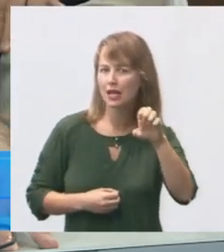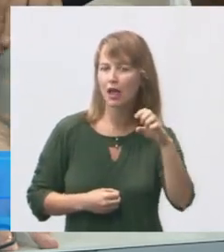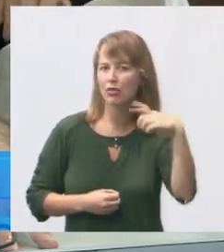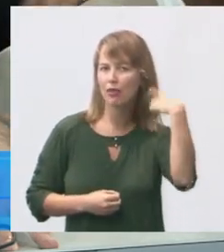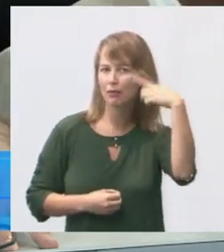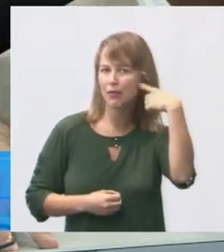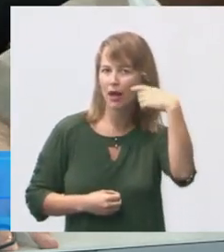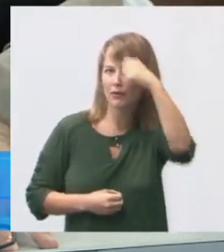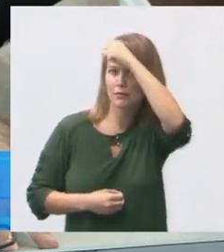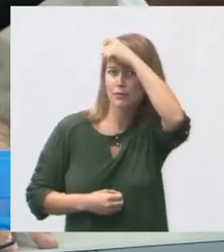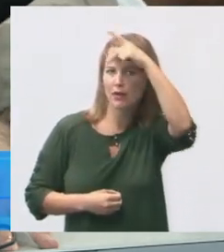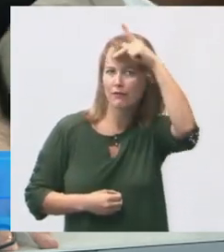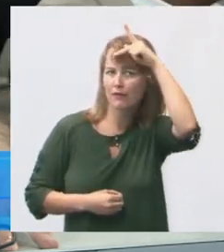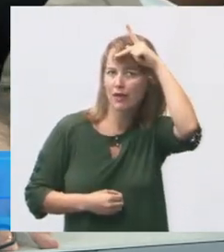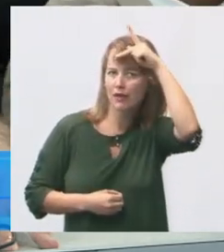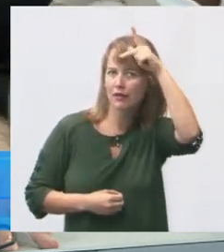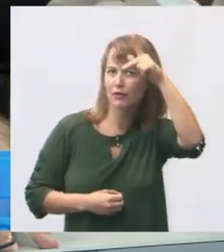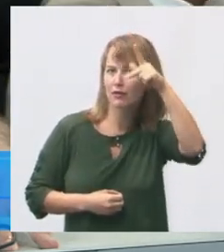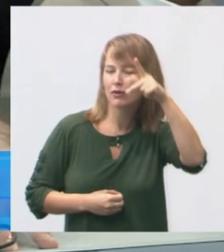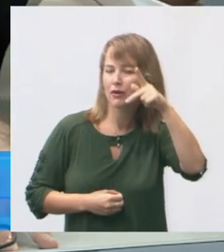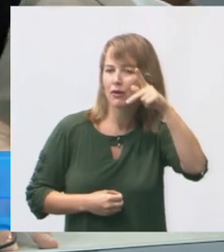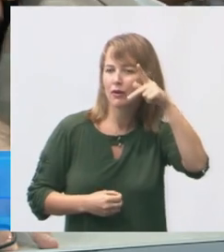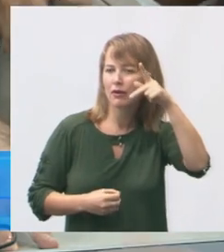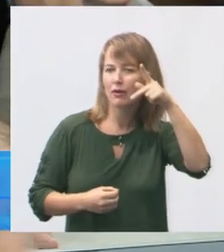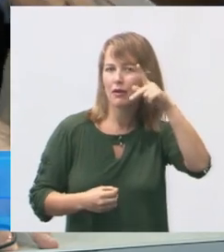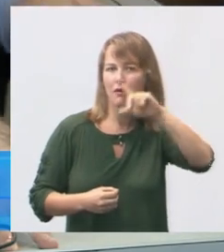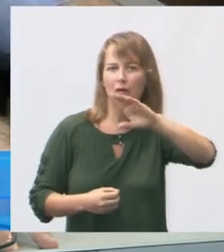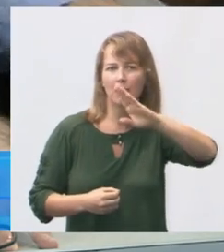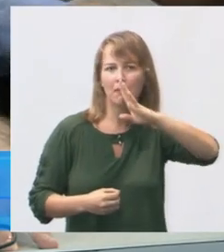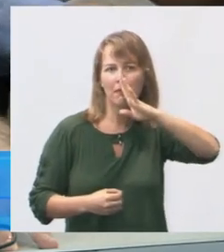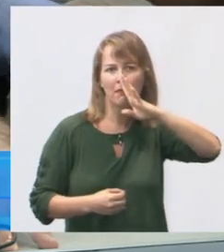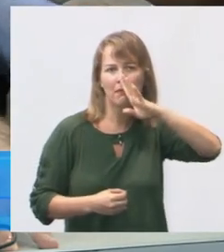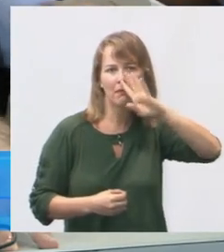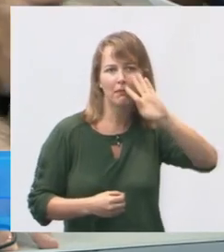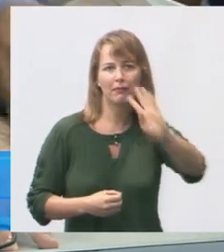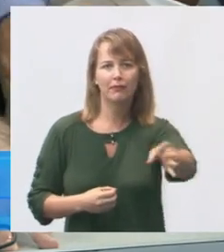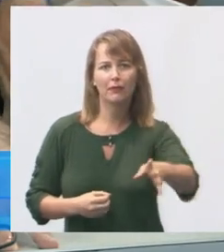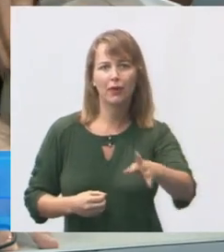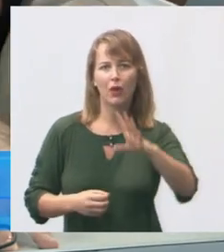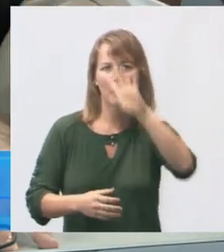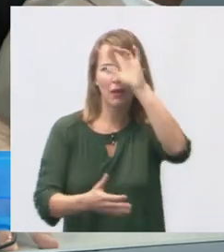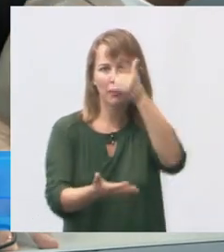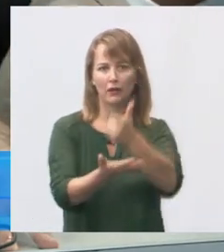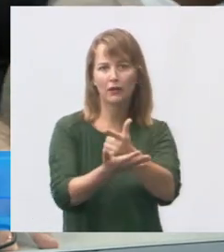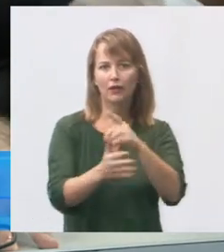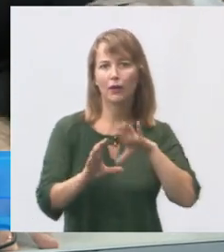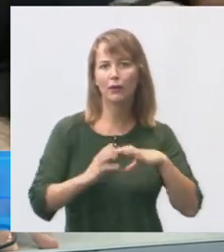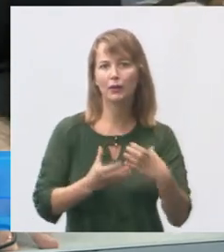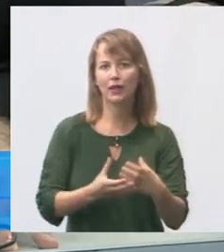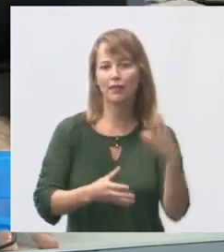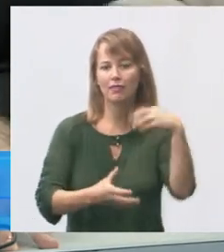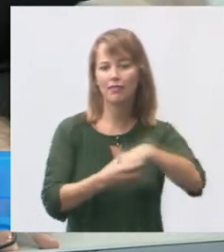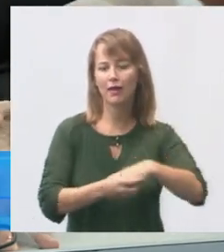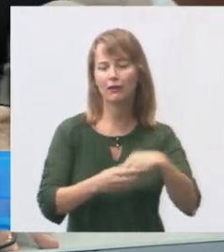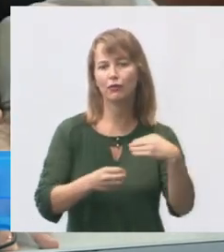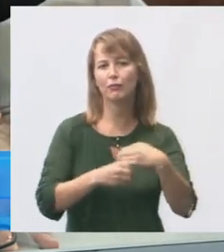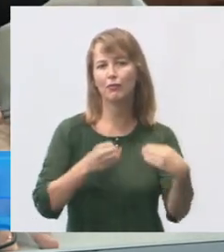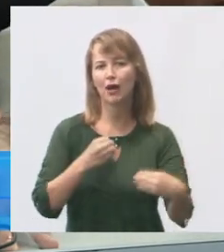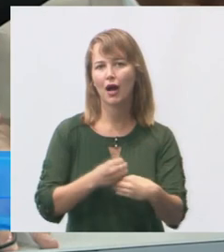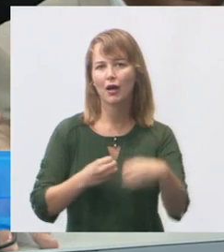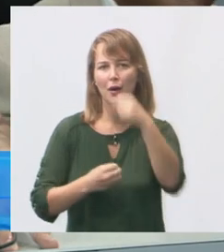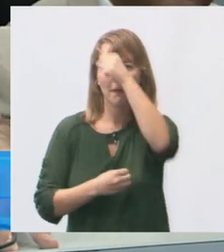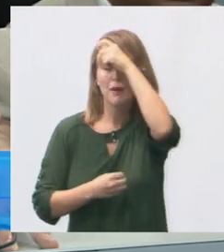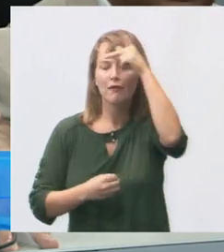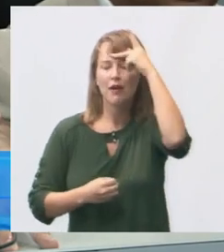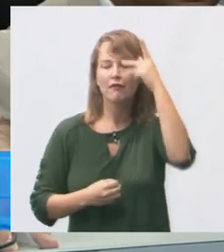e um prefeito ofenderem a liderança comunitária dentro do bairro dele e um prefeito ficar